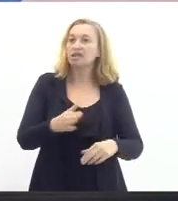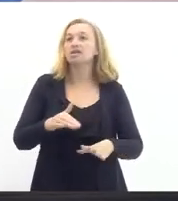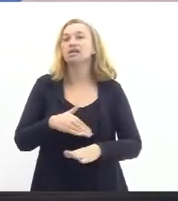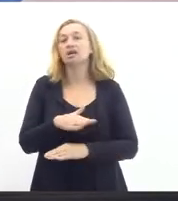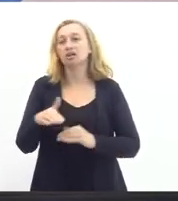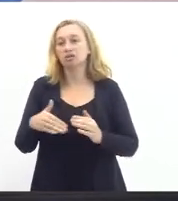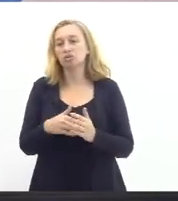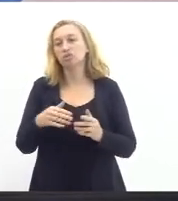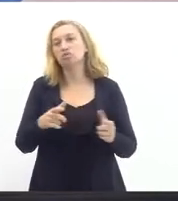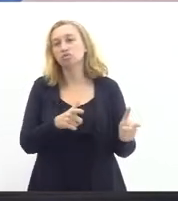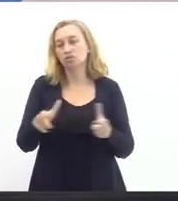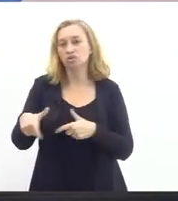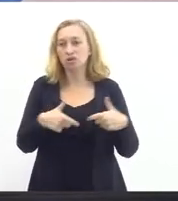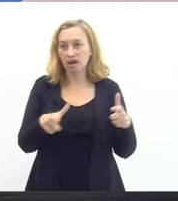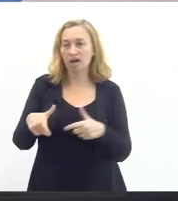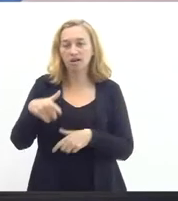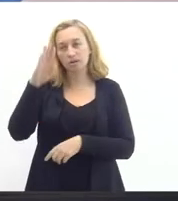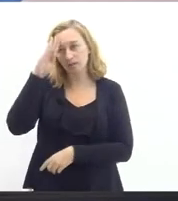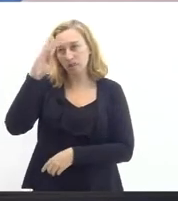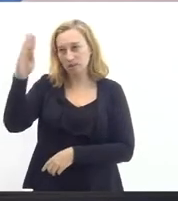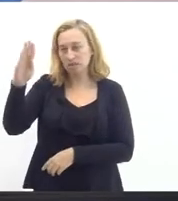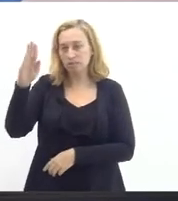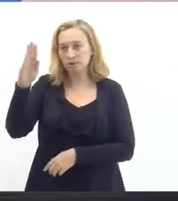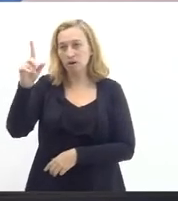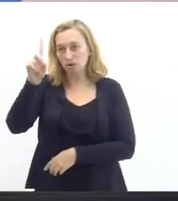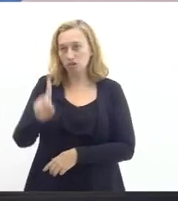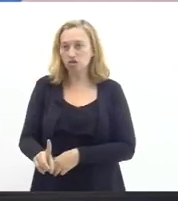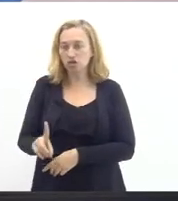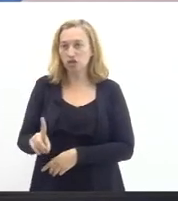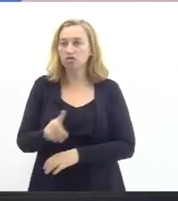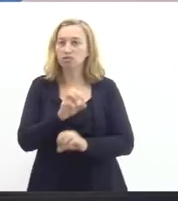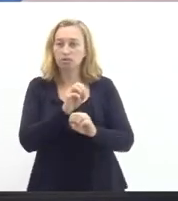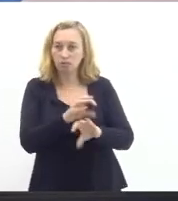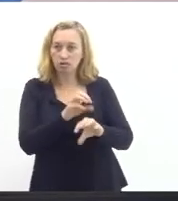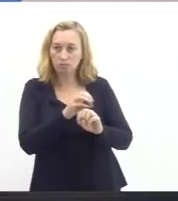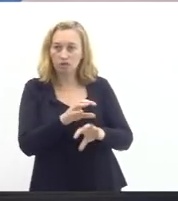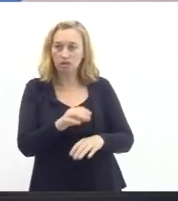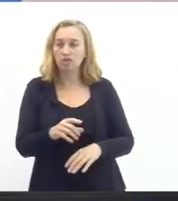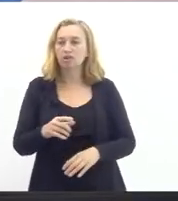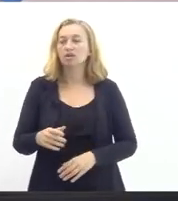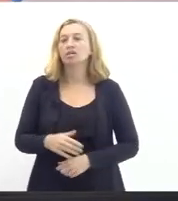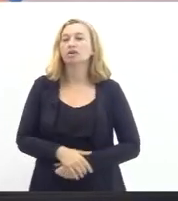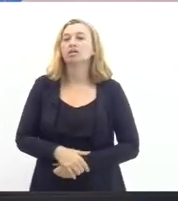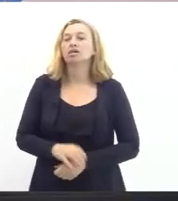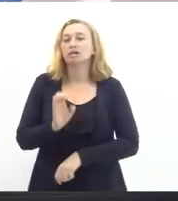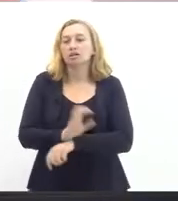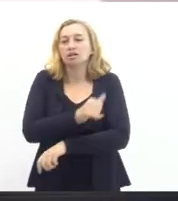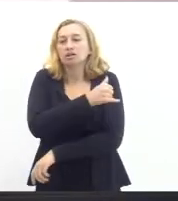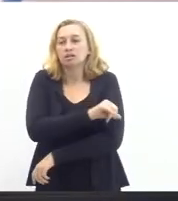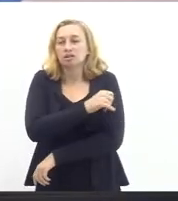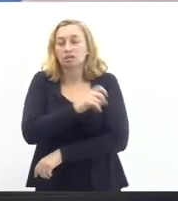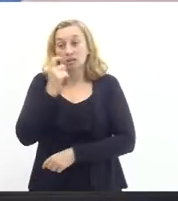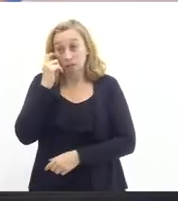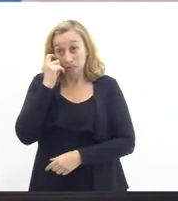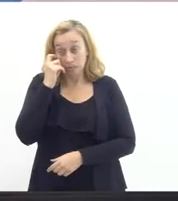áreas porque a educação é um direito fundamental que a gente vai continuar lutando para que seja prioridade aqui no estado do Rio de Janeiro